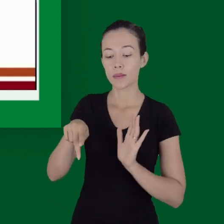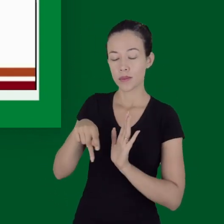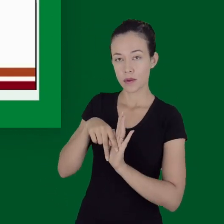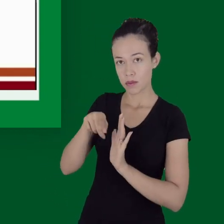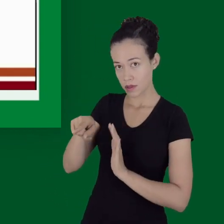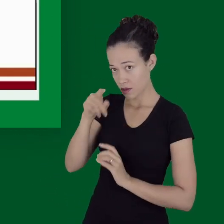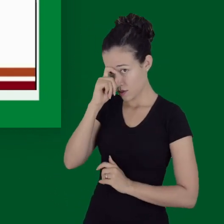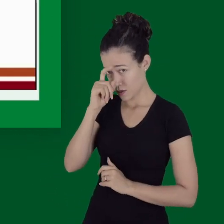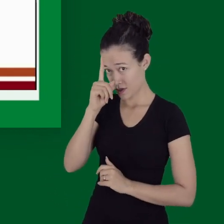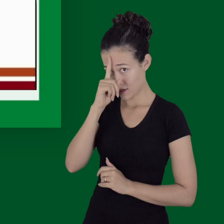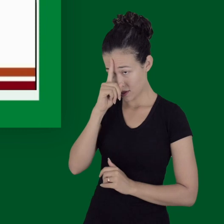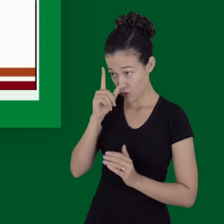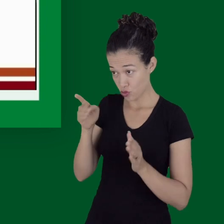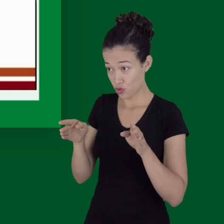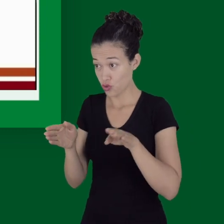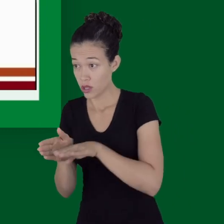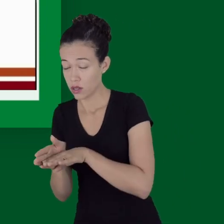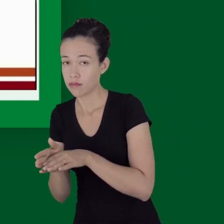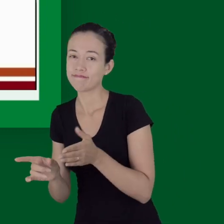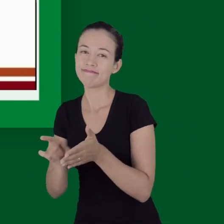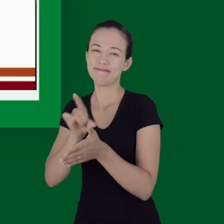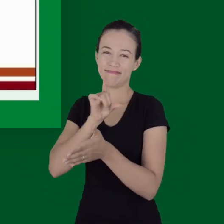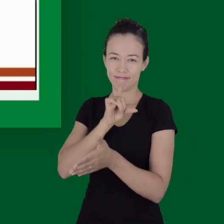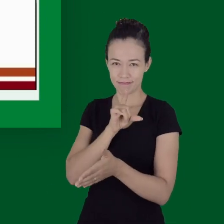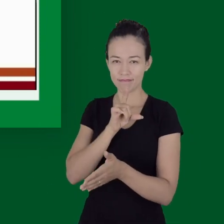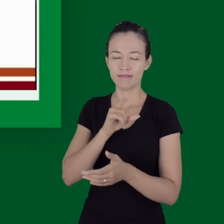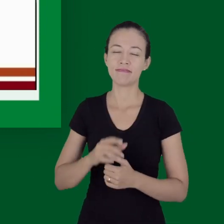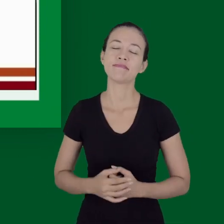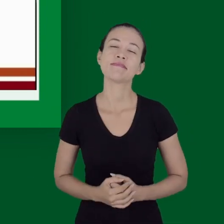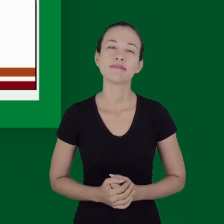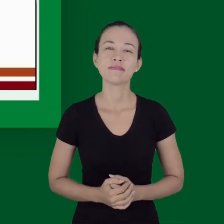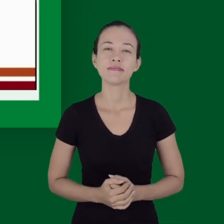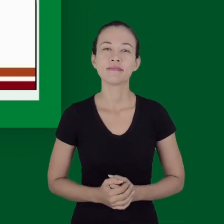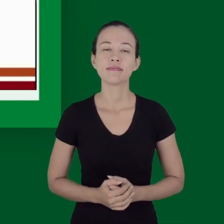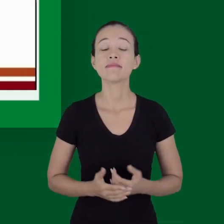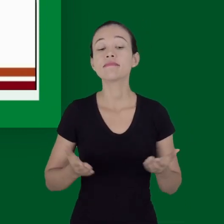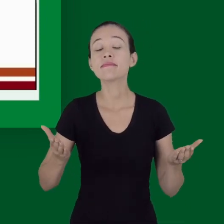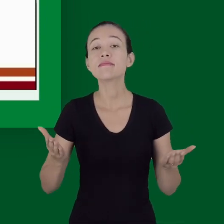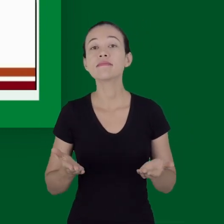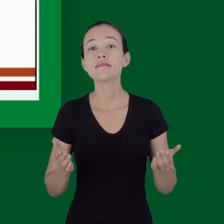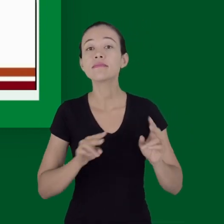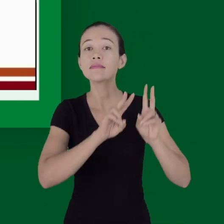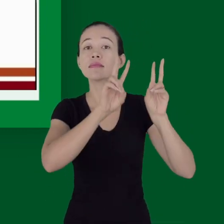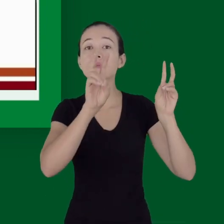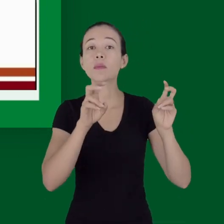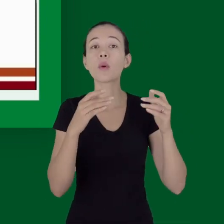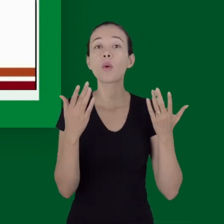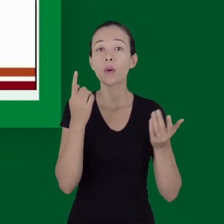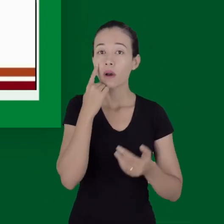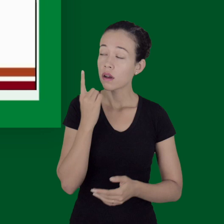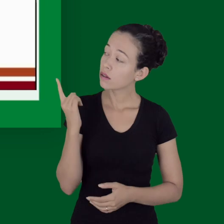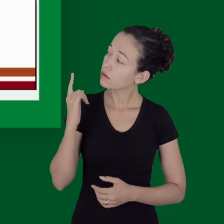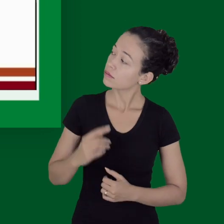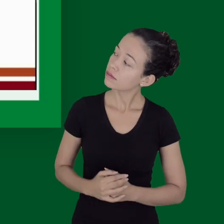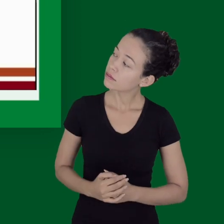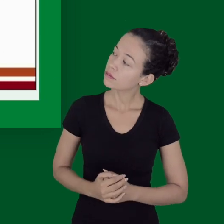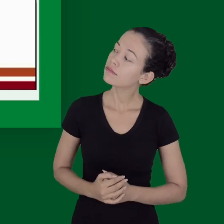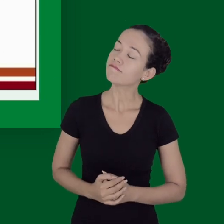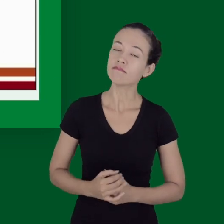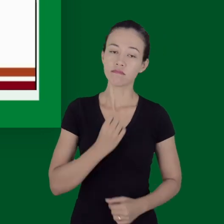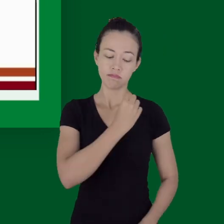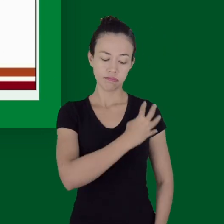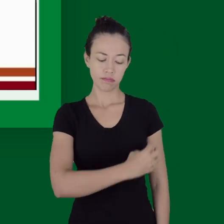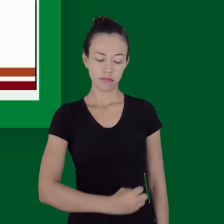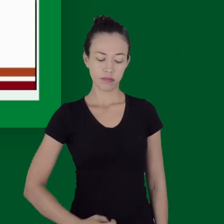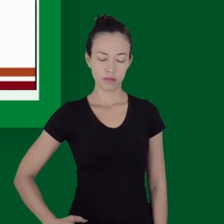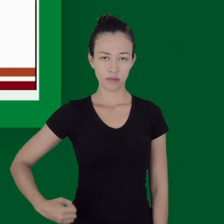emergência no APH, hoje a gente vai conversar um pouco sobre o choque hemorrágico no